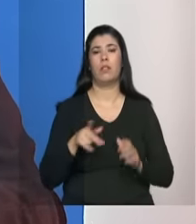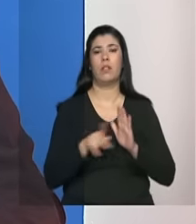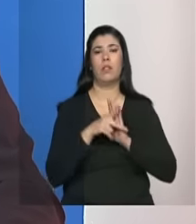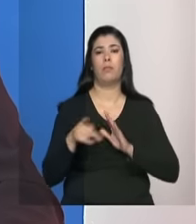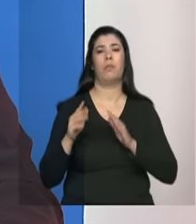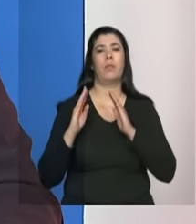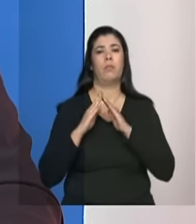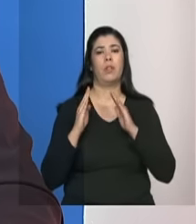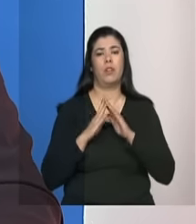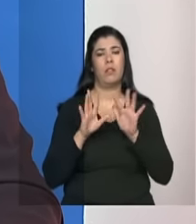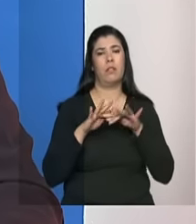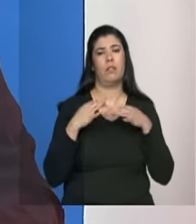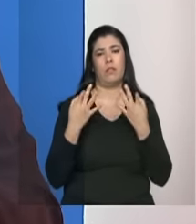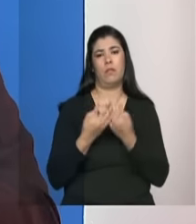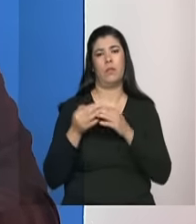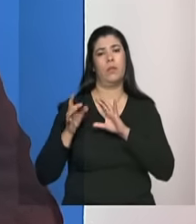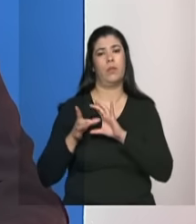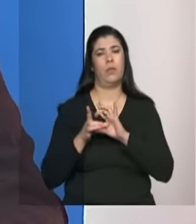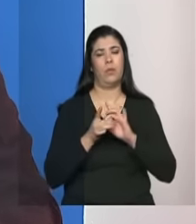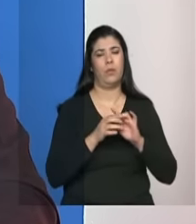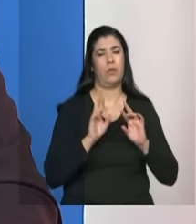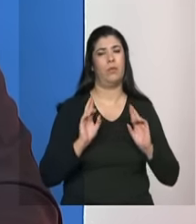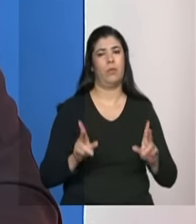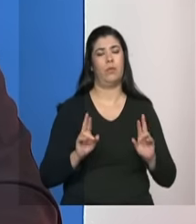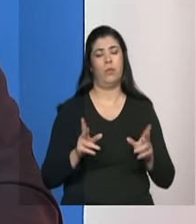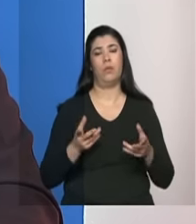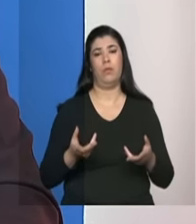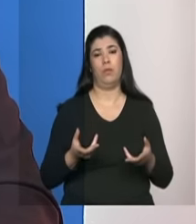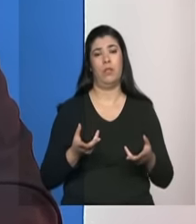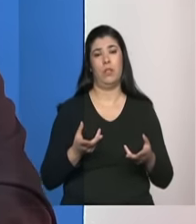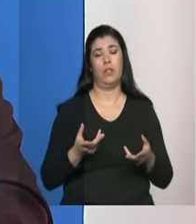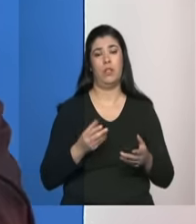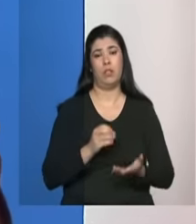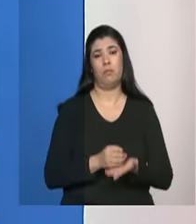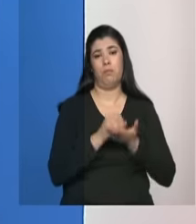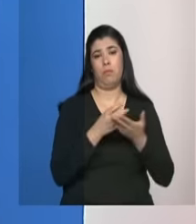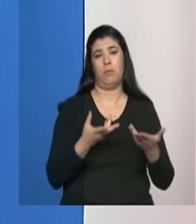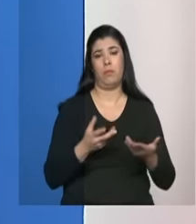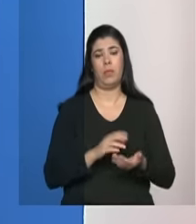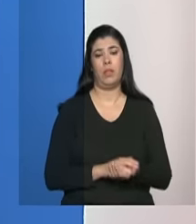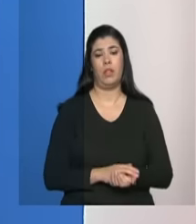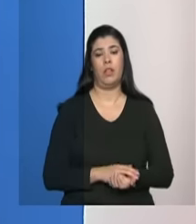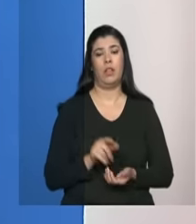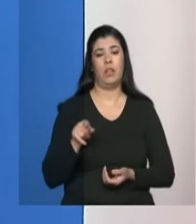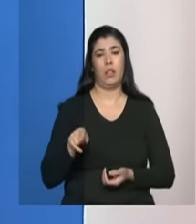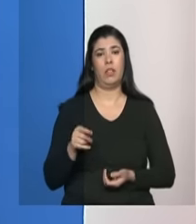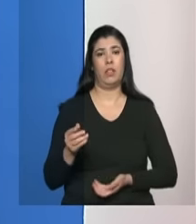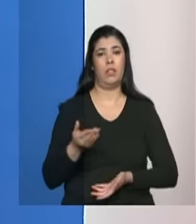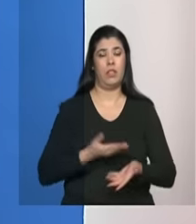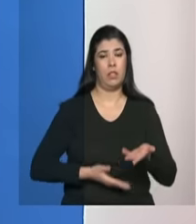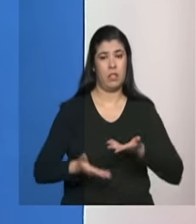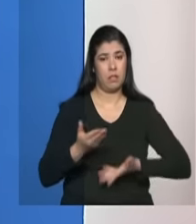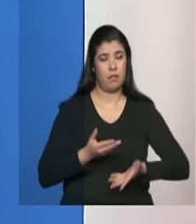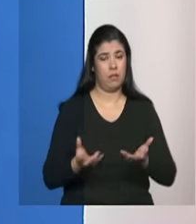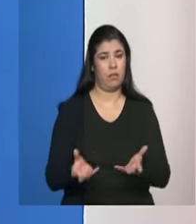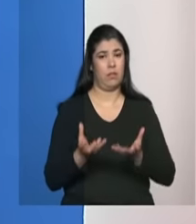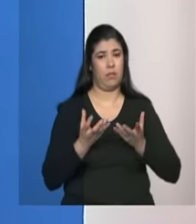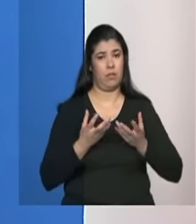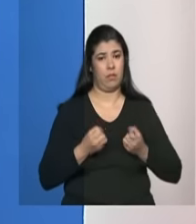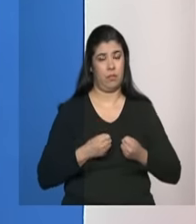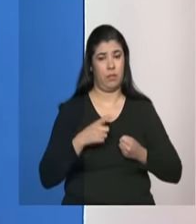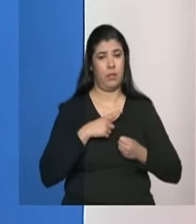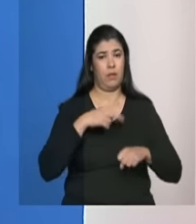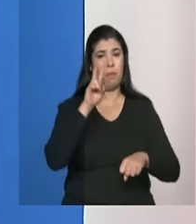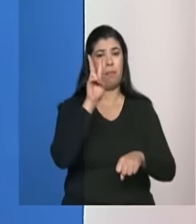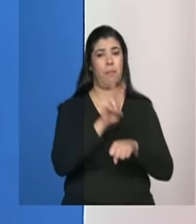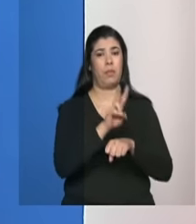casa com a sua própria família esse respaldo e essa condição o serviço de acolhimento ele se propõe a tratar uma proteção